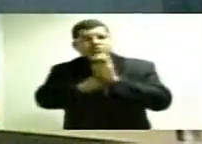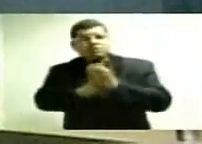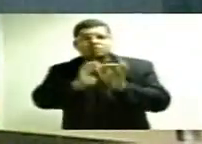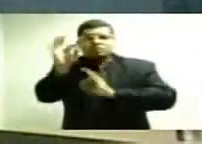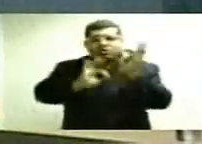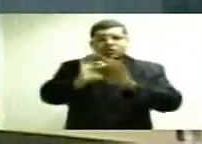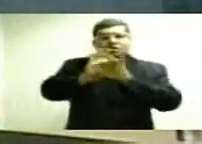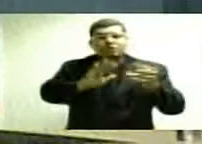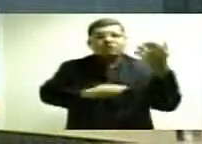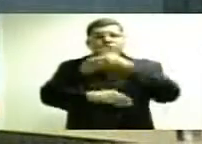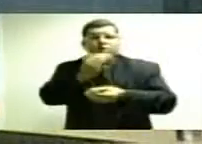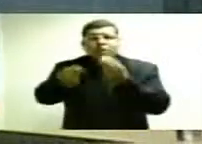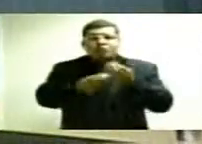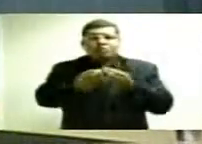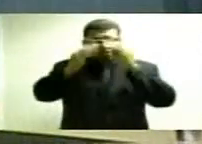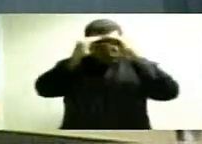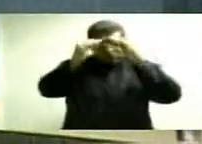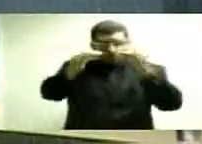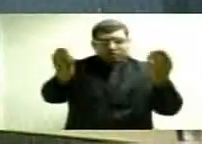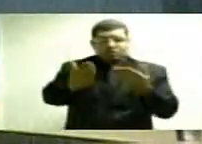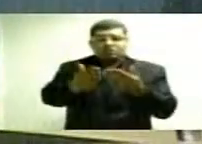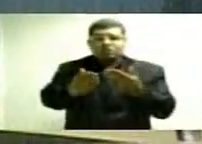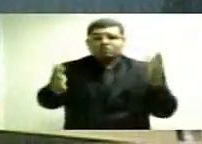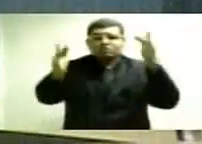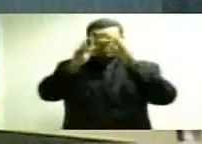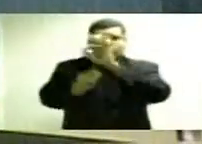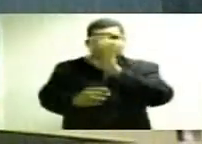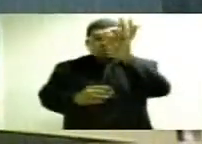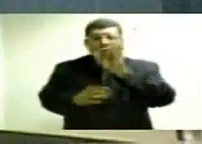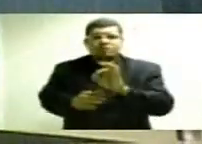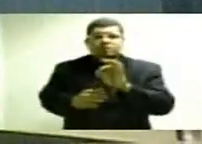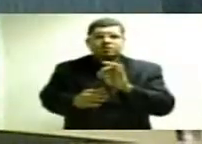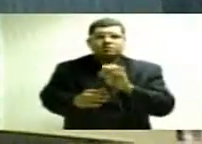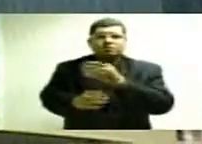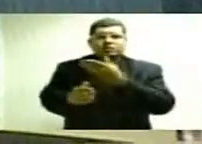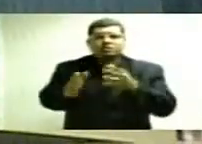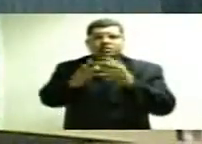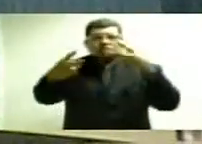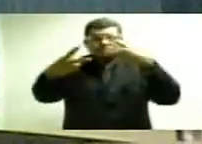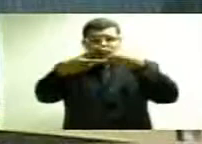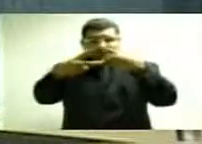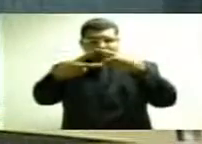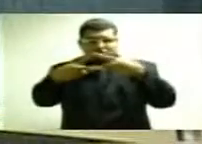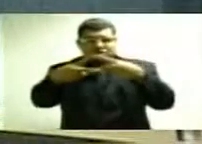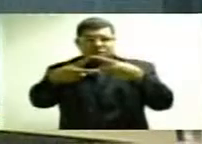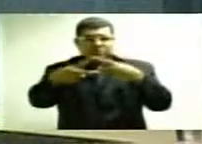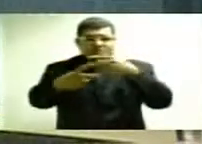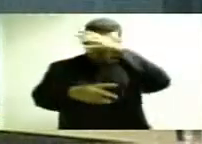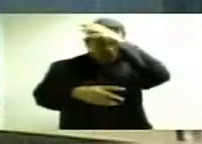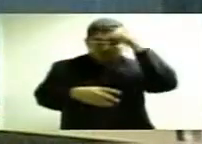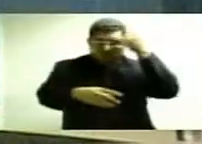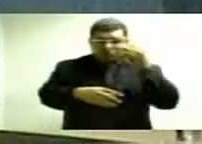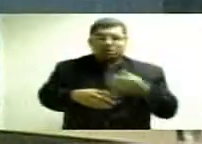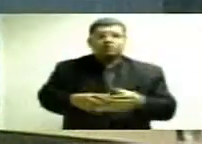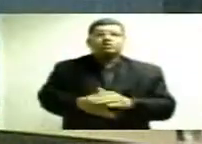projeto de lei, alterando o percentual da taxa de administração do Amazonas